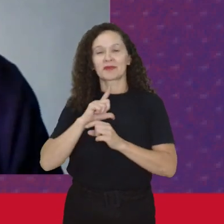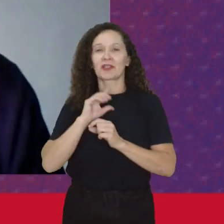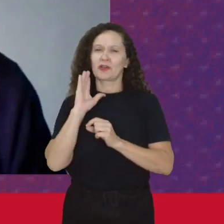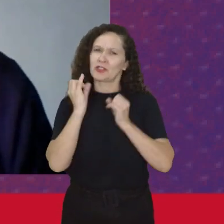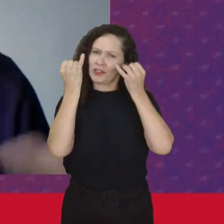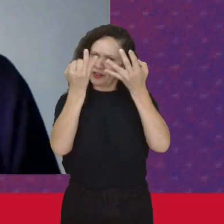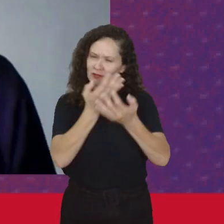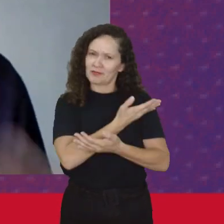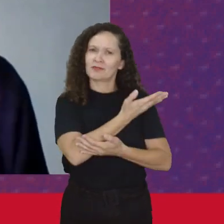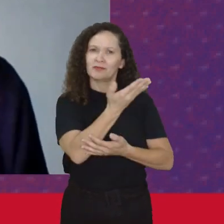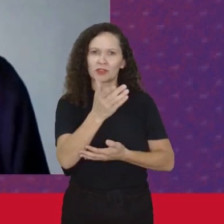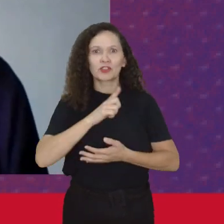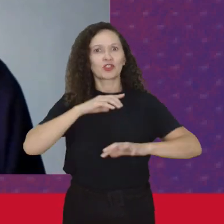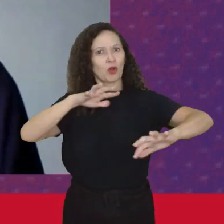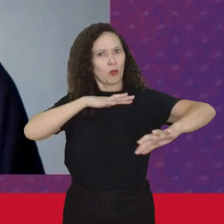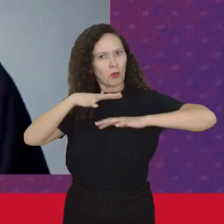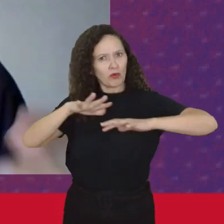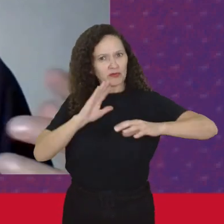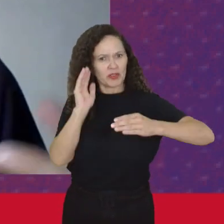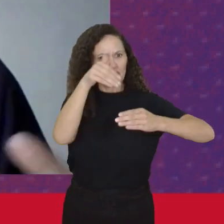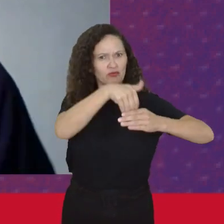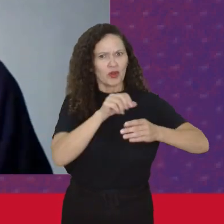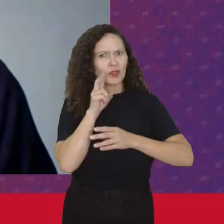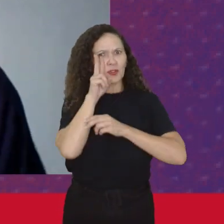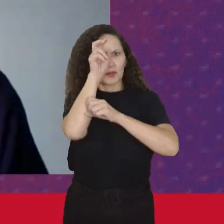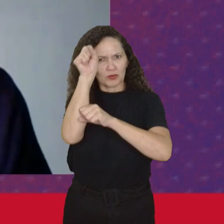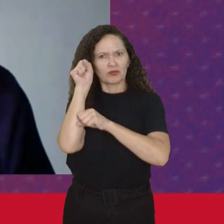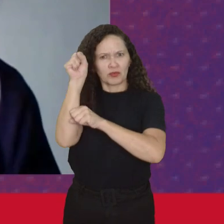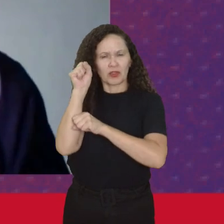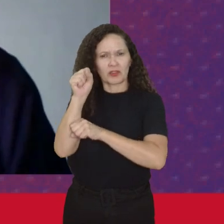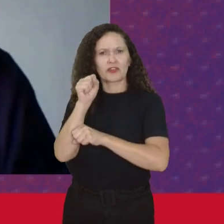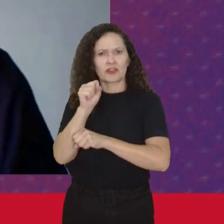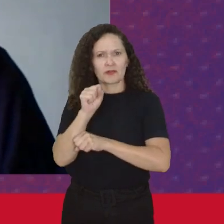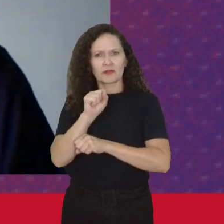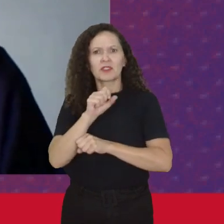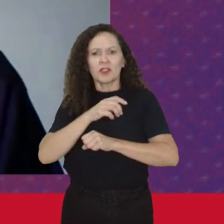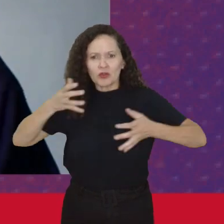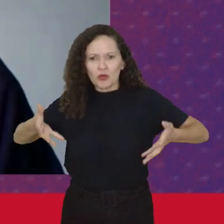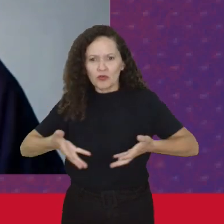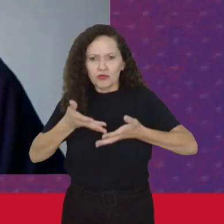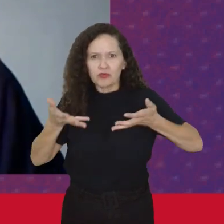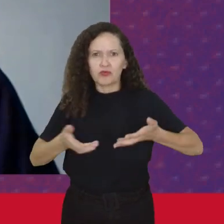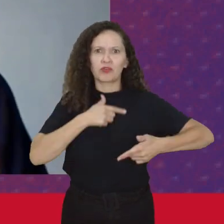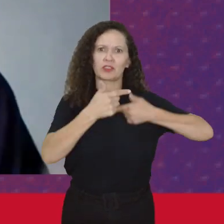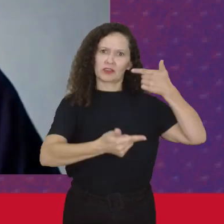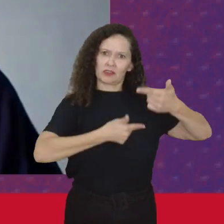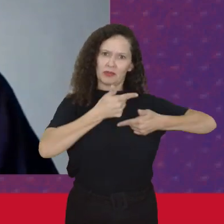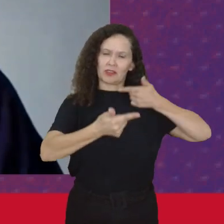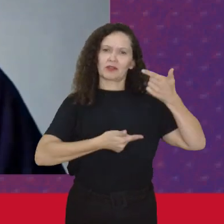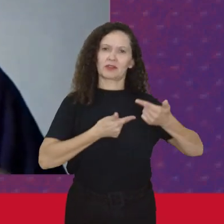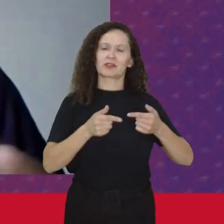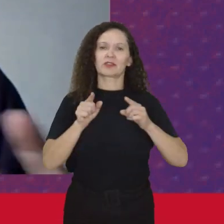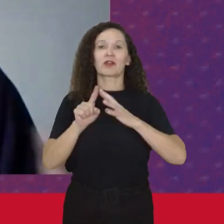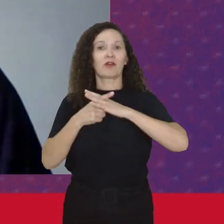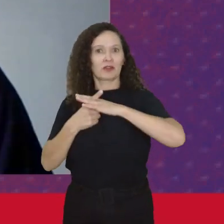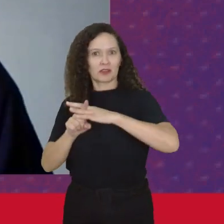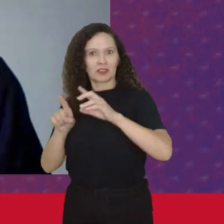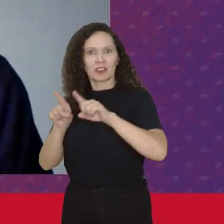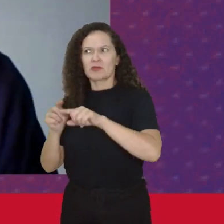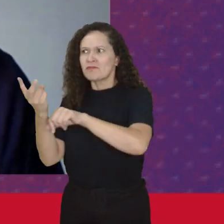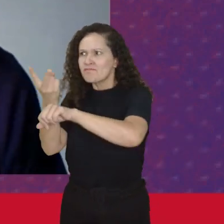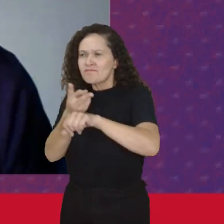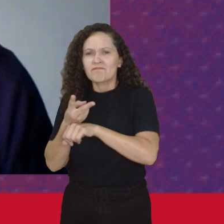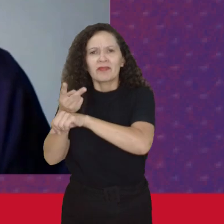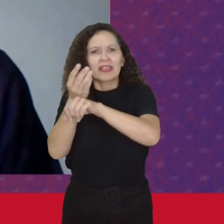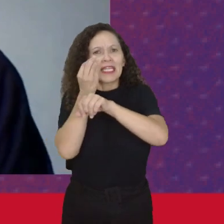já disse Para vocês Tinha um movimento Sufragista forte Que inclusive Tensionava as mulheres operárias Então as socialistas Também buscavam Criar